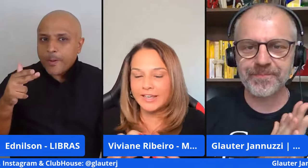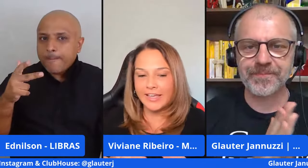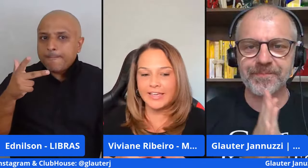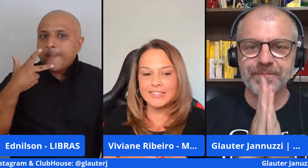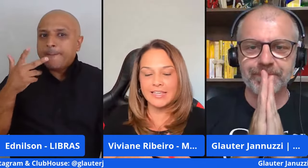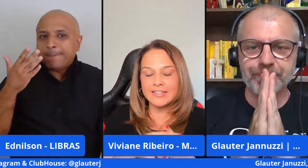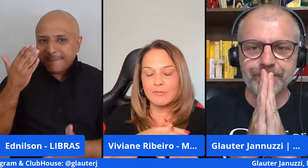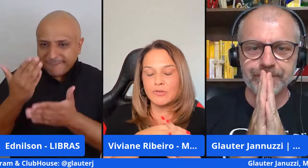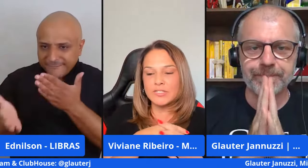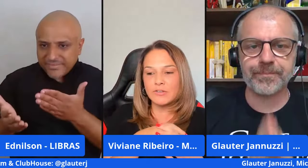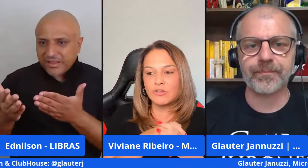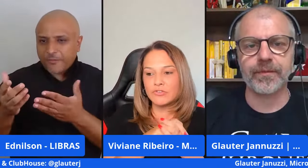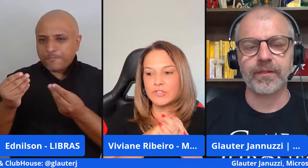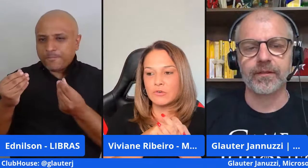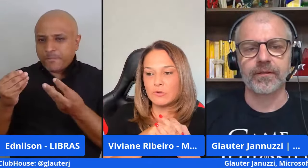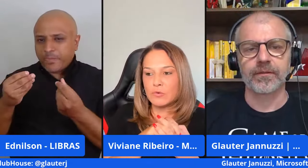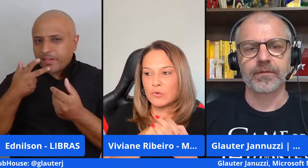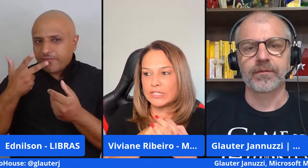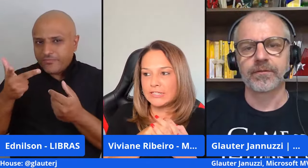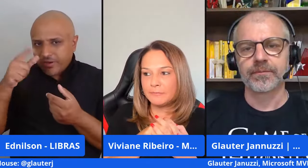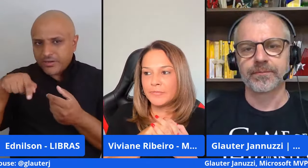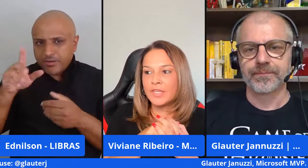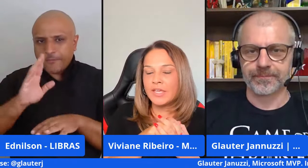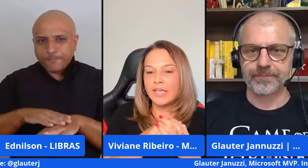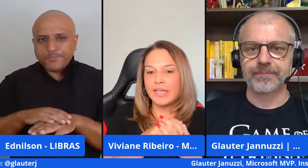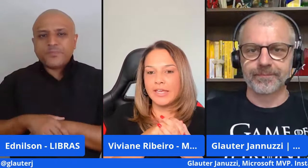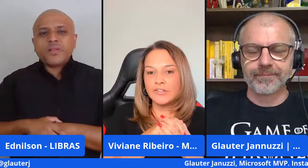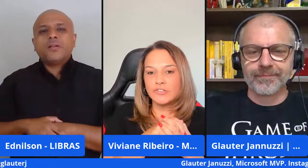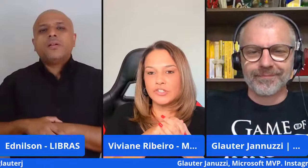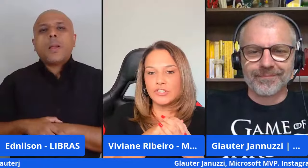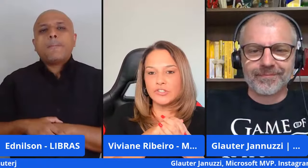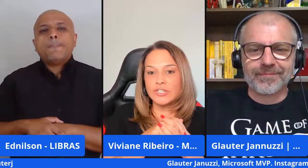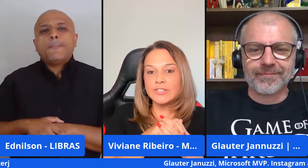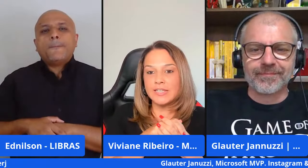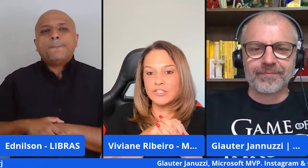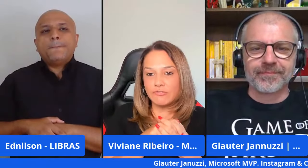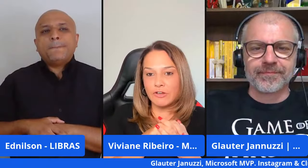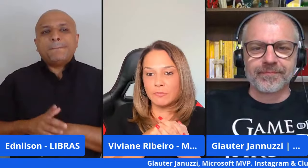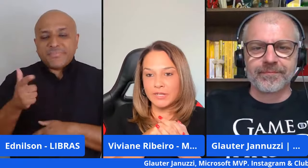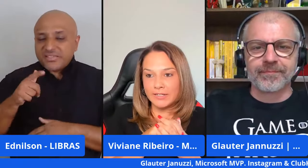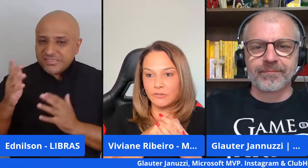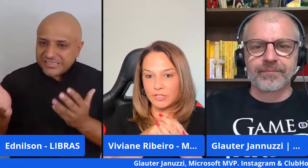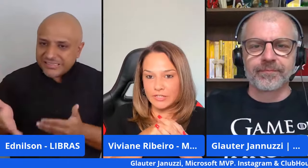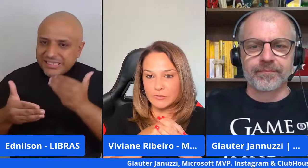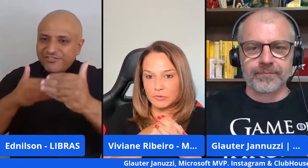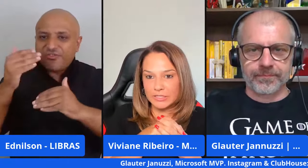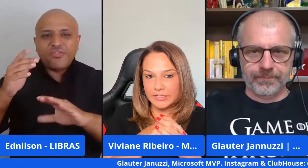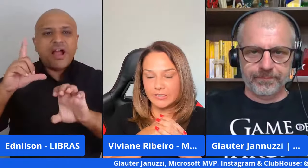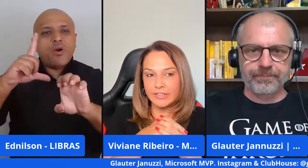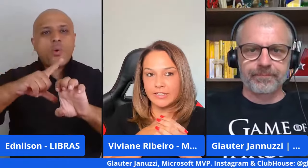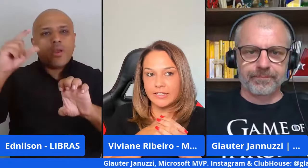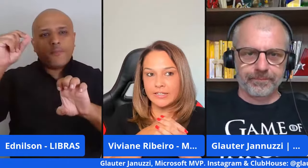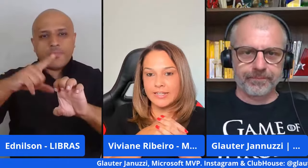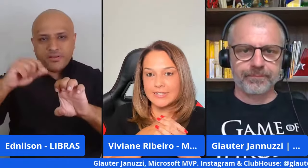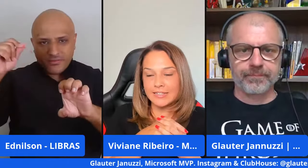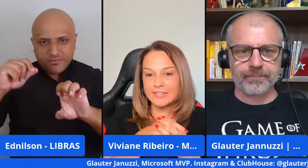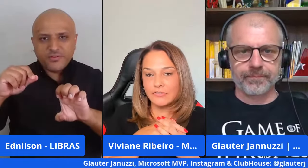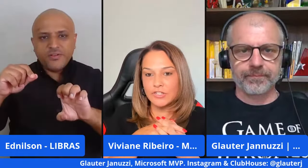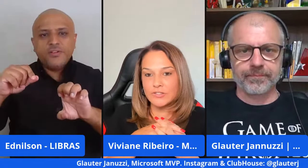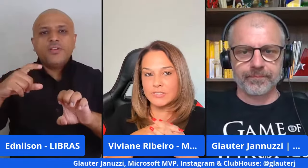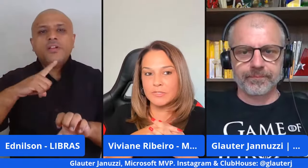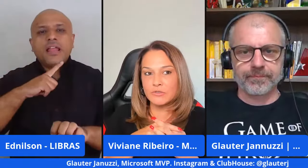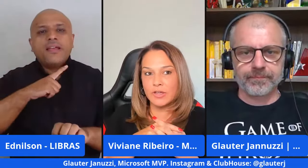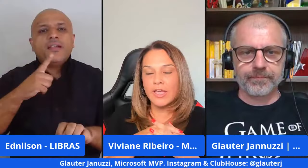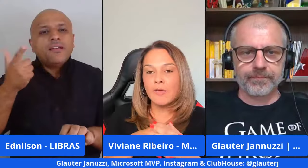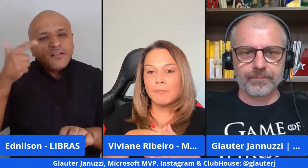queria essa posição que você colocou ali de incentivar o empreendedorismo né e dessa